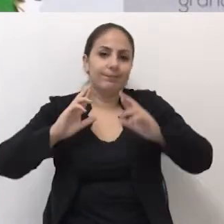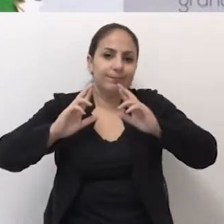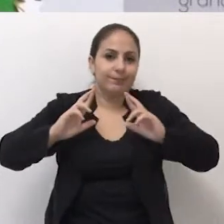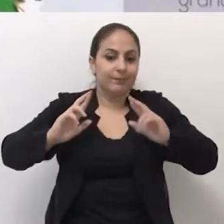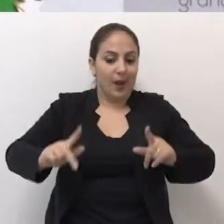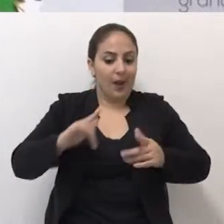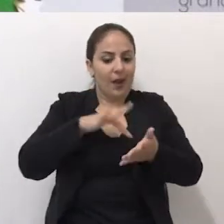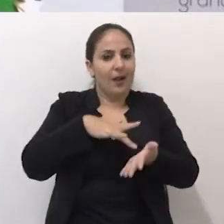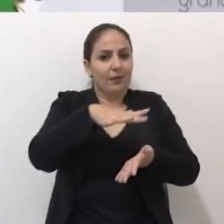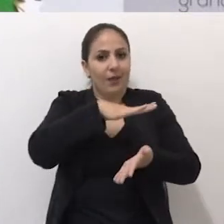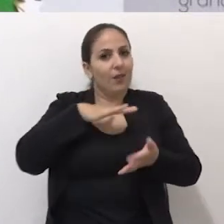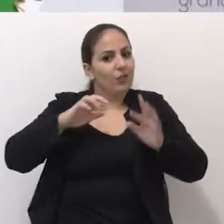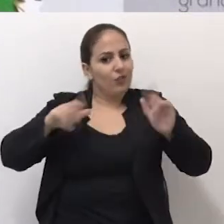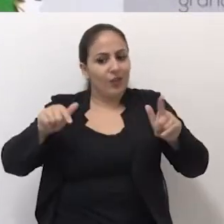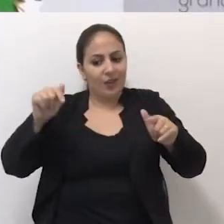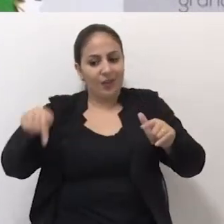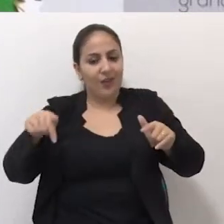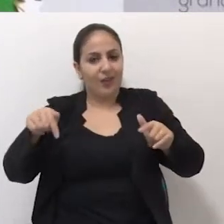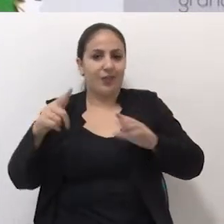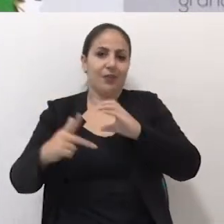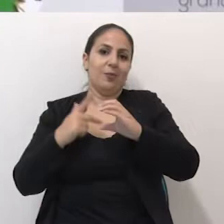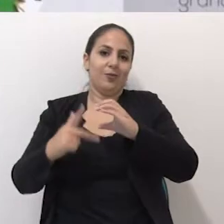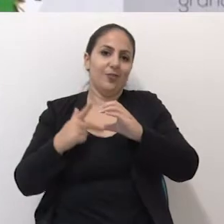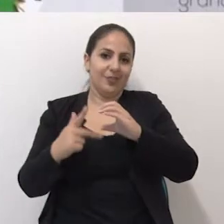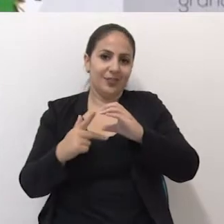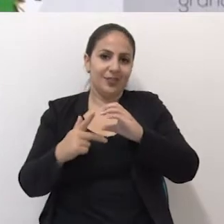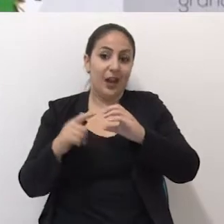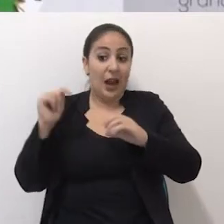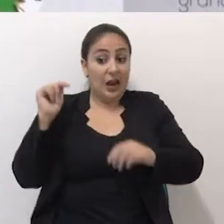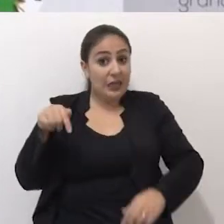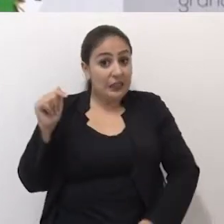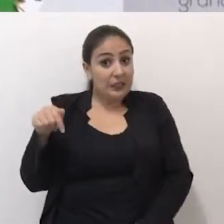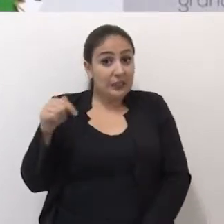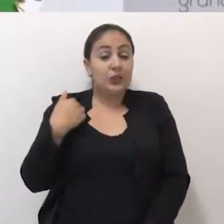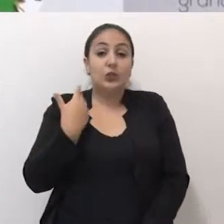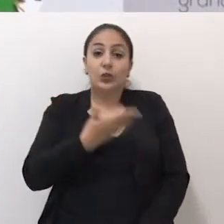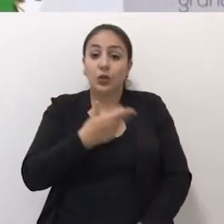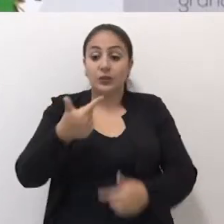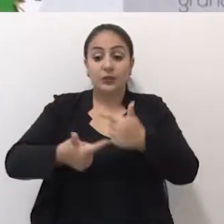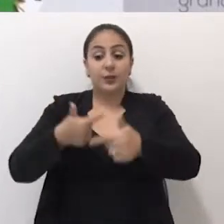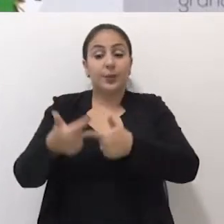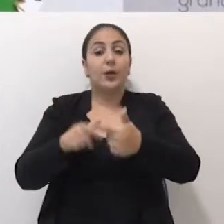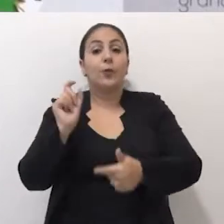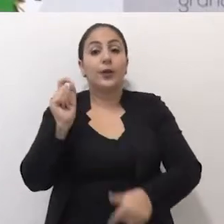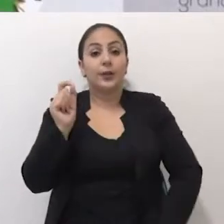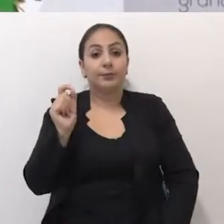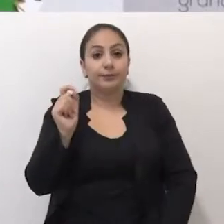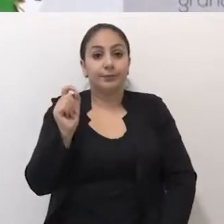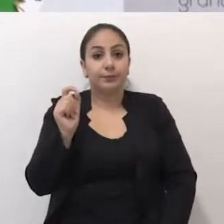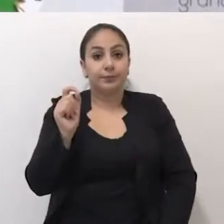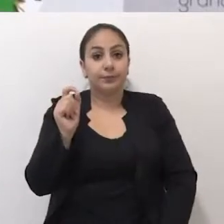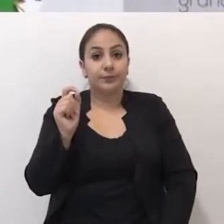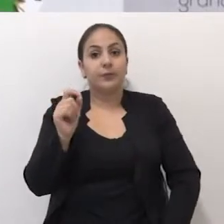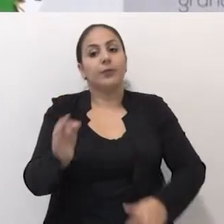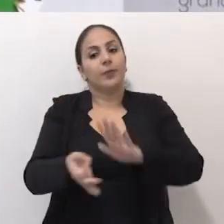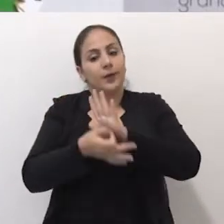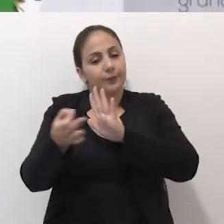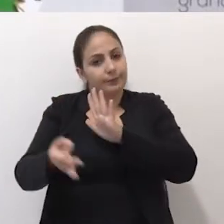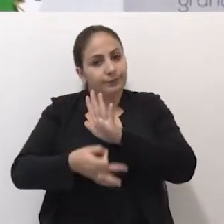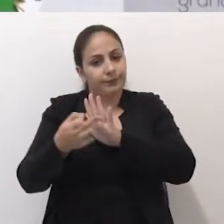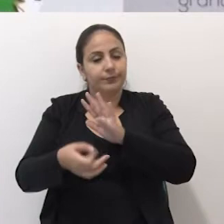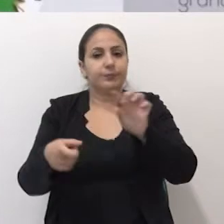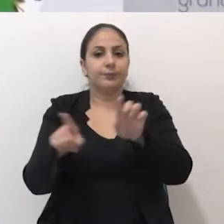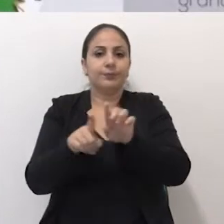daqui, da Câmara de Vereadores. Aqui, nós vamos ter que trabalhar com